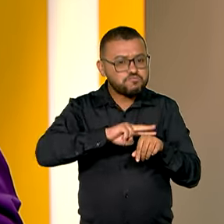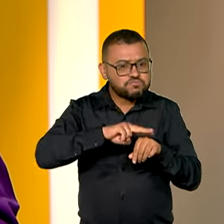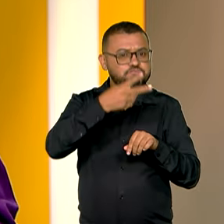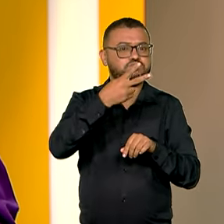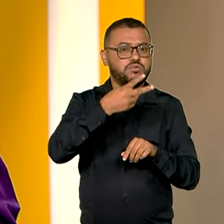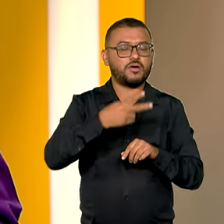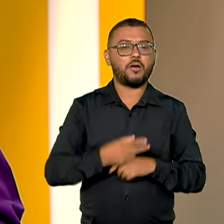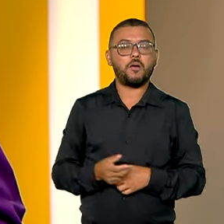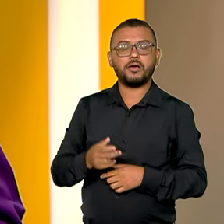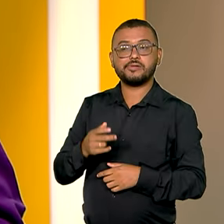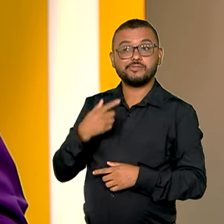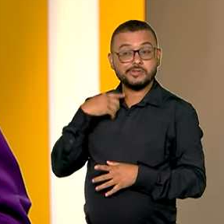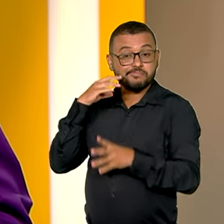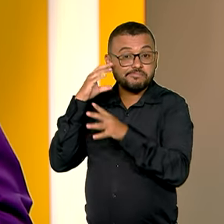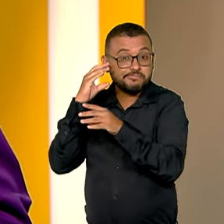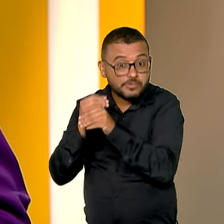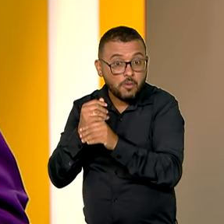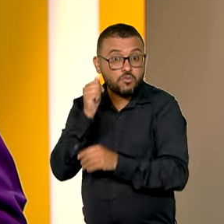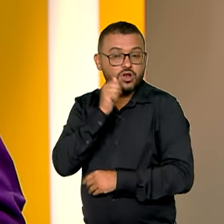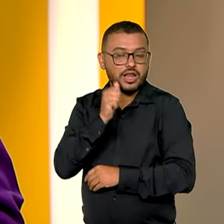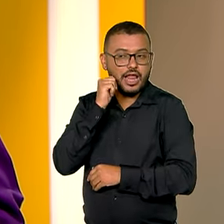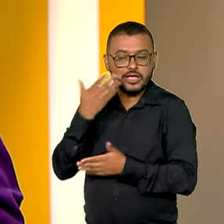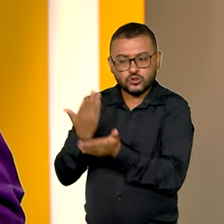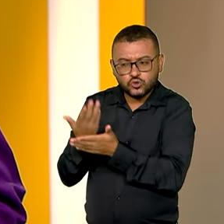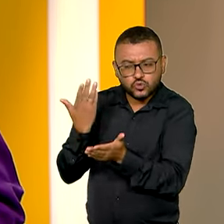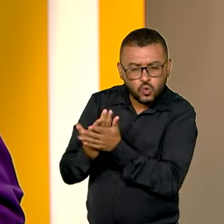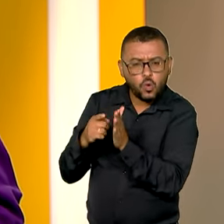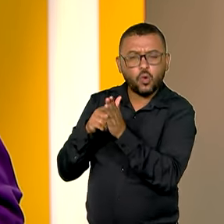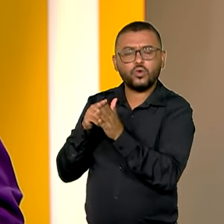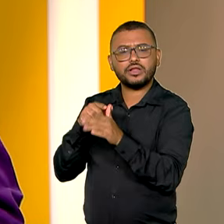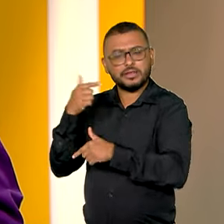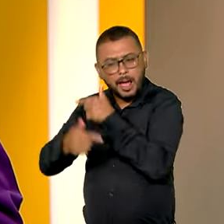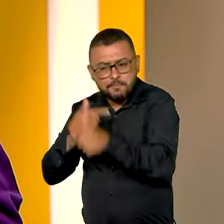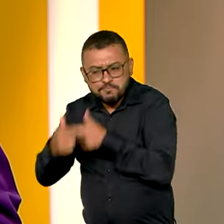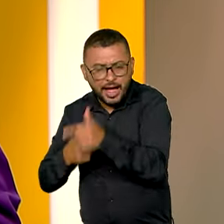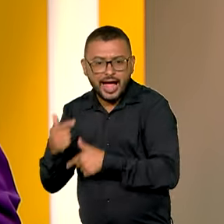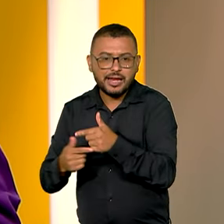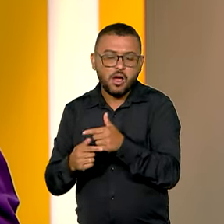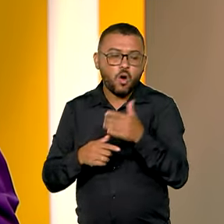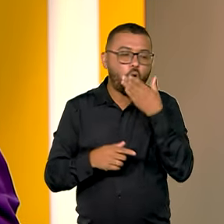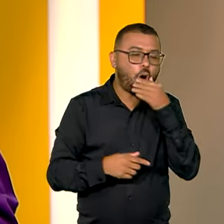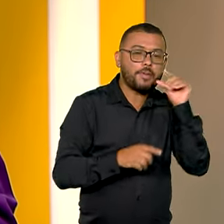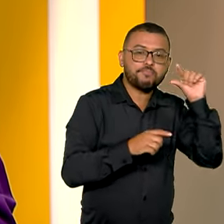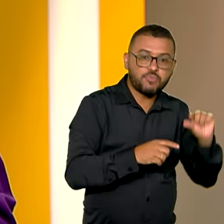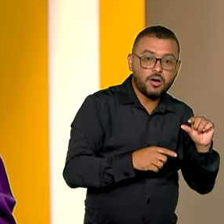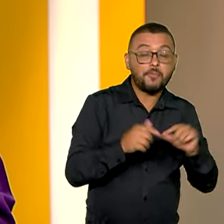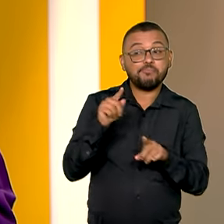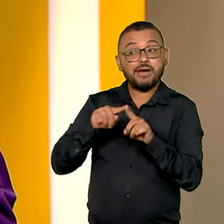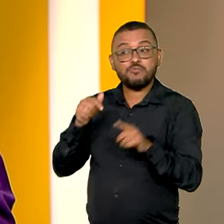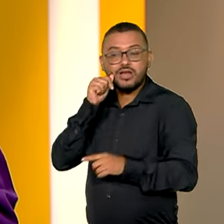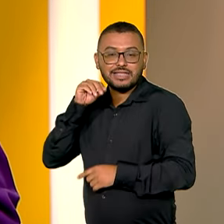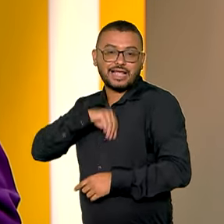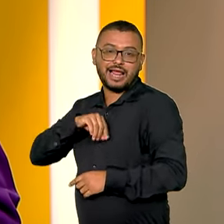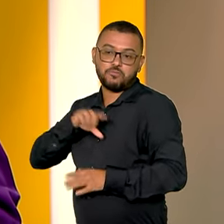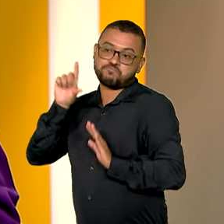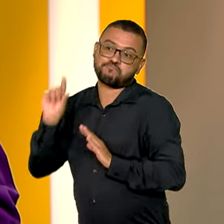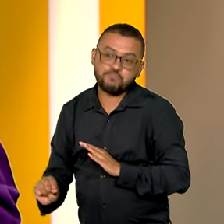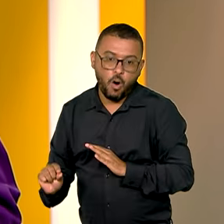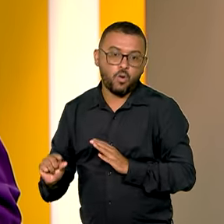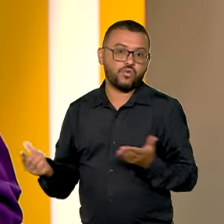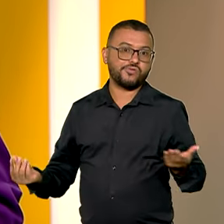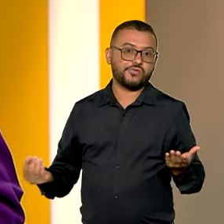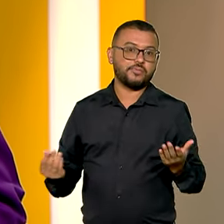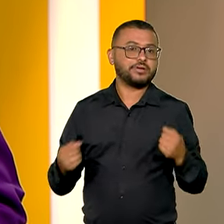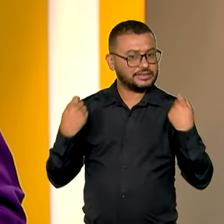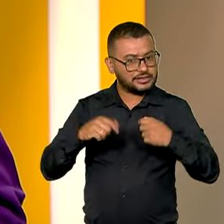resumo, as mulheres estudam mais que os homens, trabalham mais e, como já falamos aqui, ganham menos. Realidade que pode